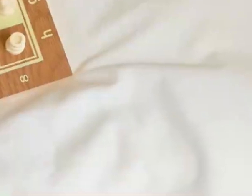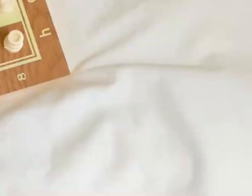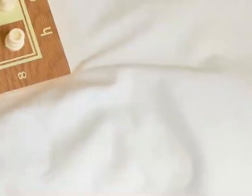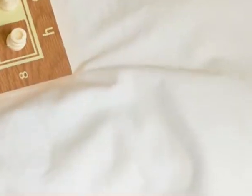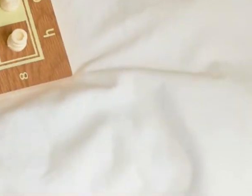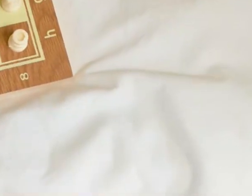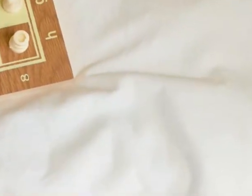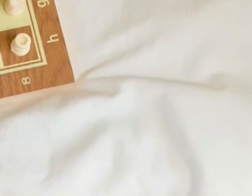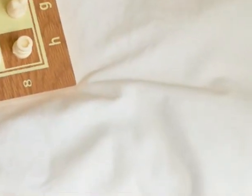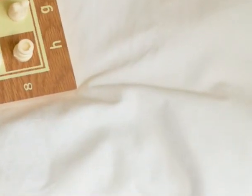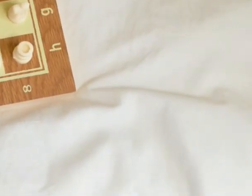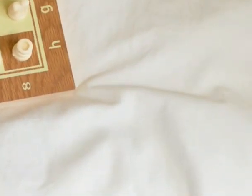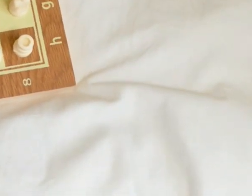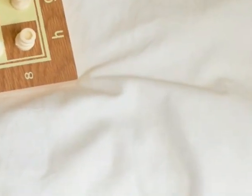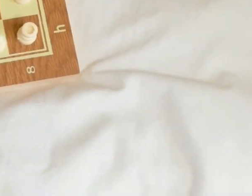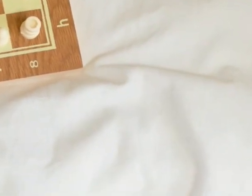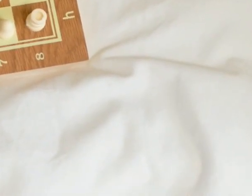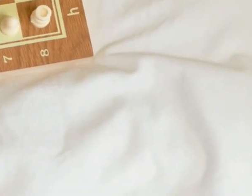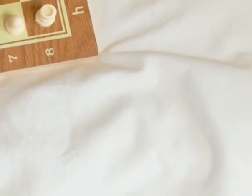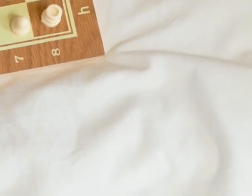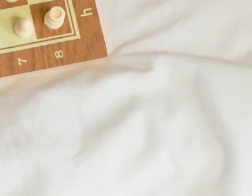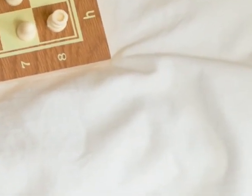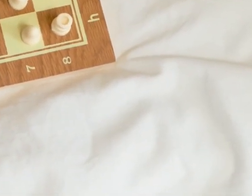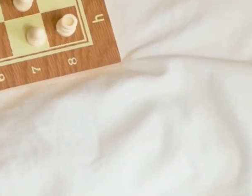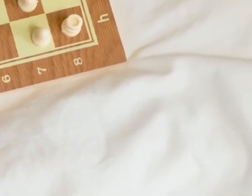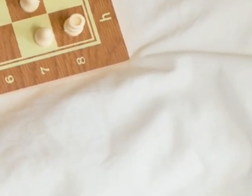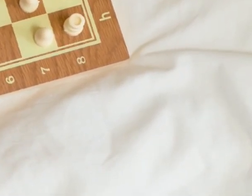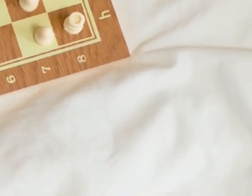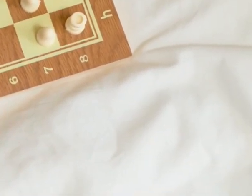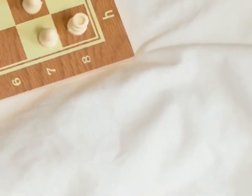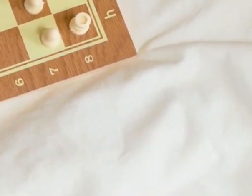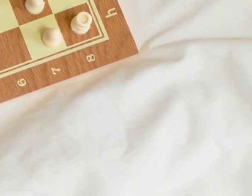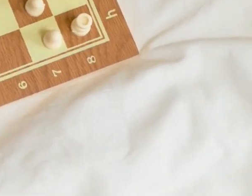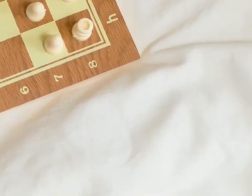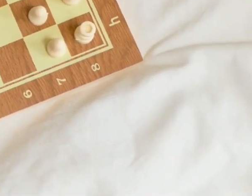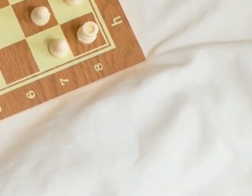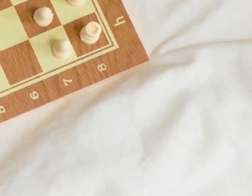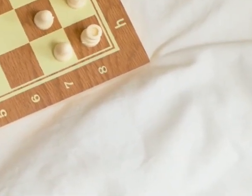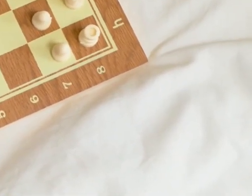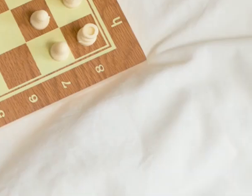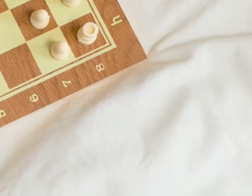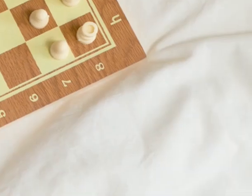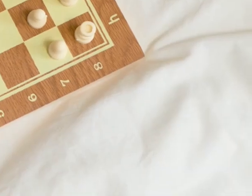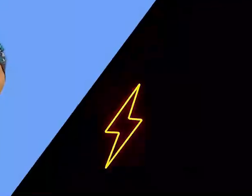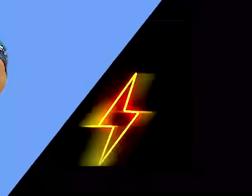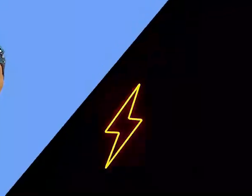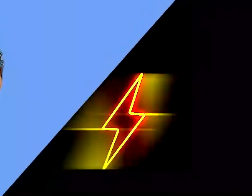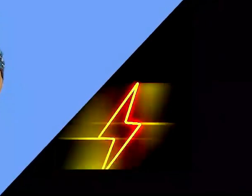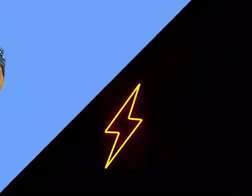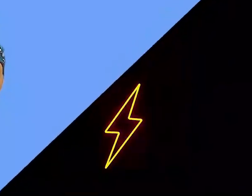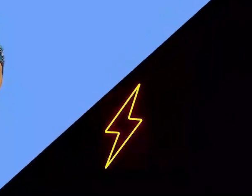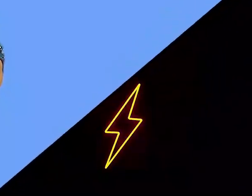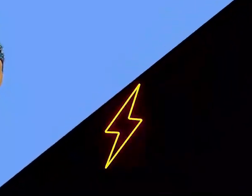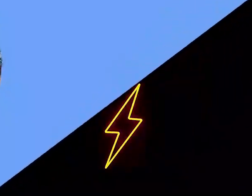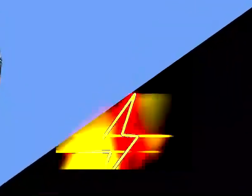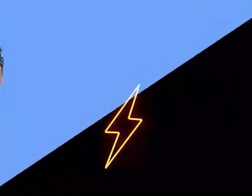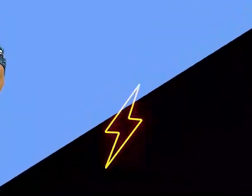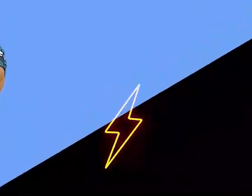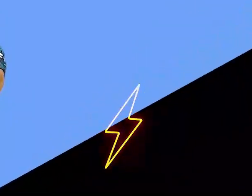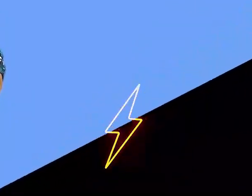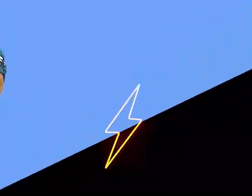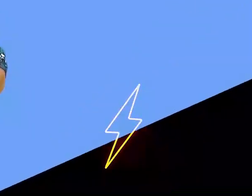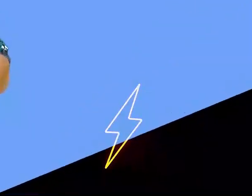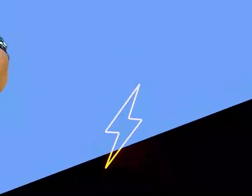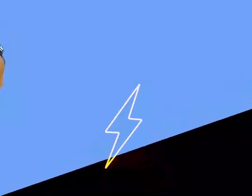como um tabuleiro de xadrez, por exemplo, o jogo pode ser lido na educação como um meio de alcançar